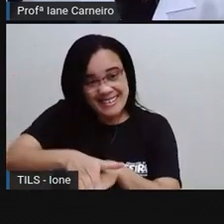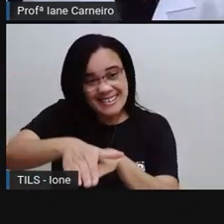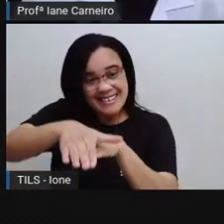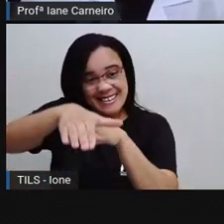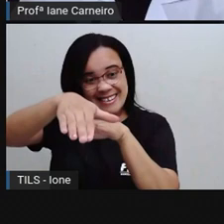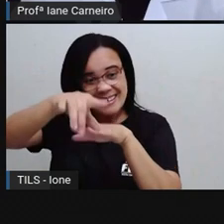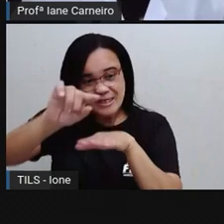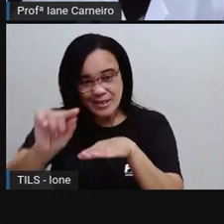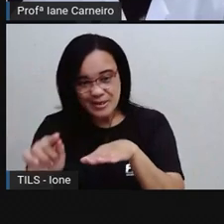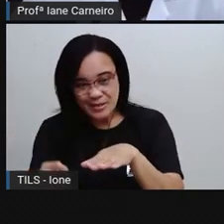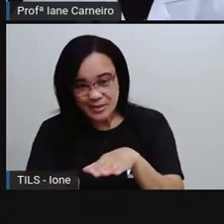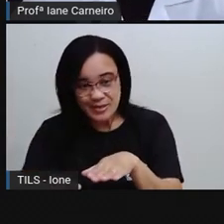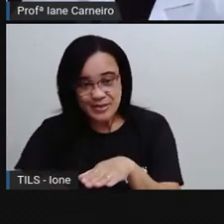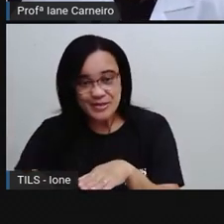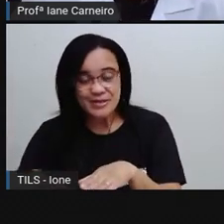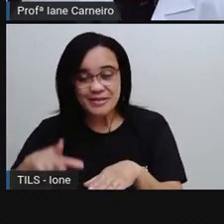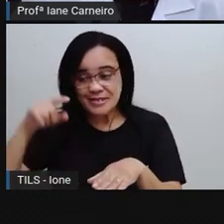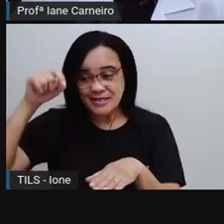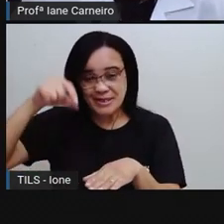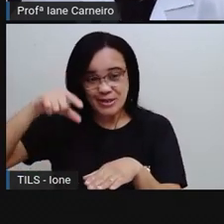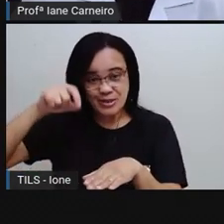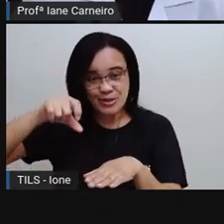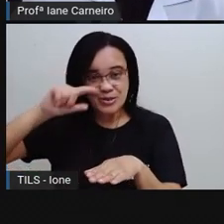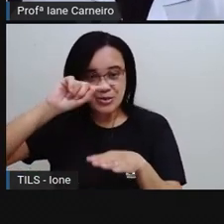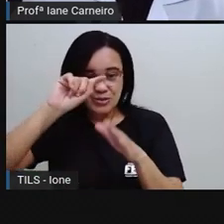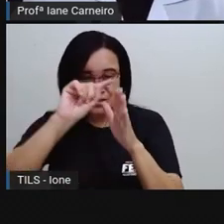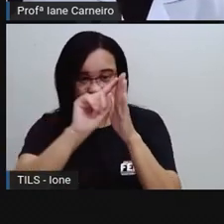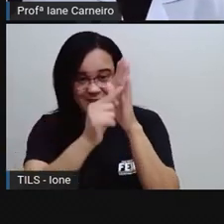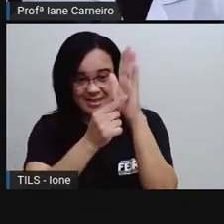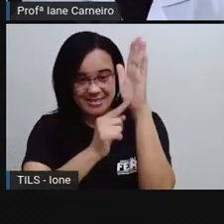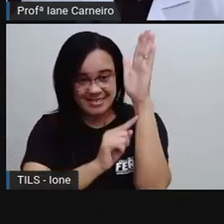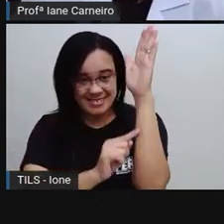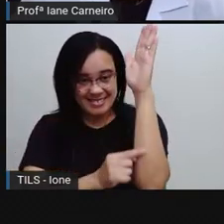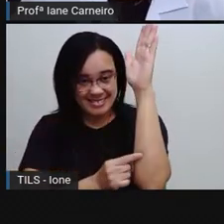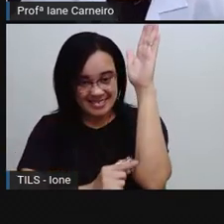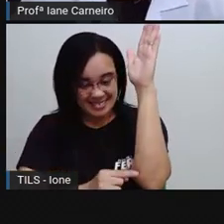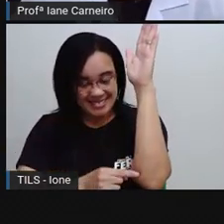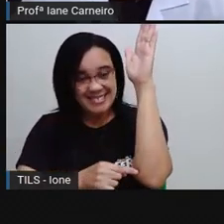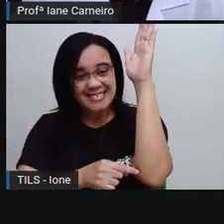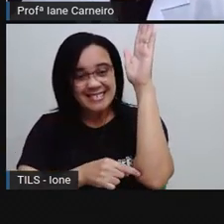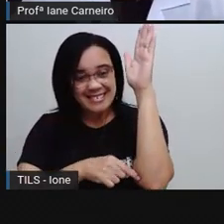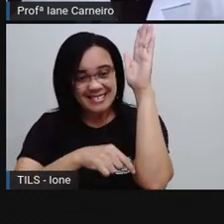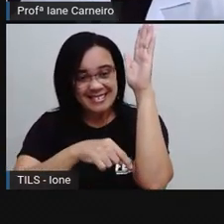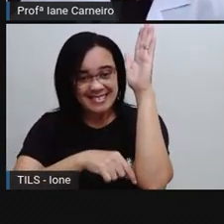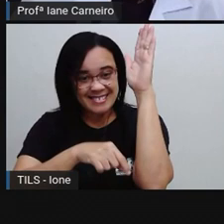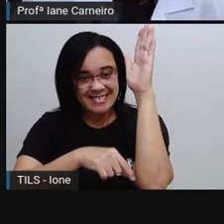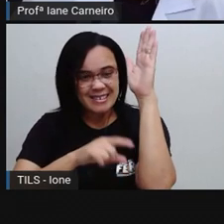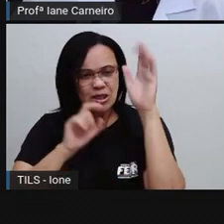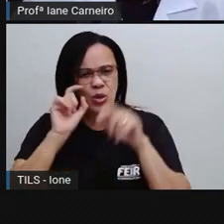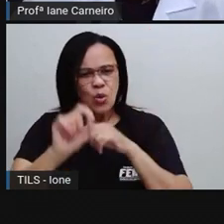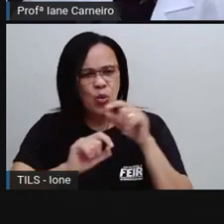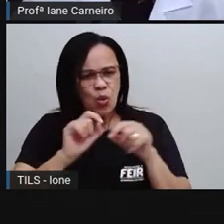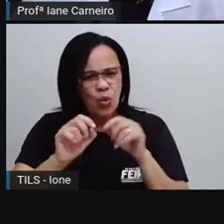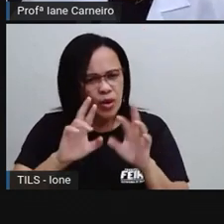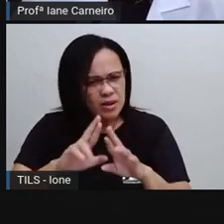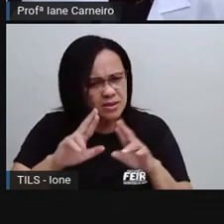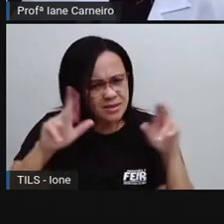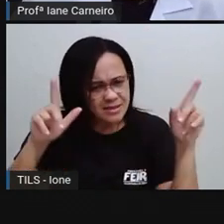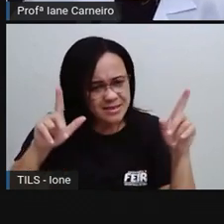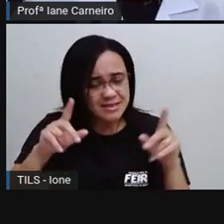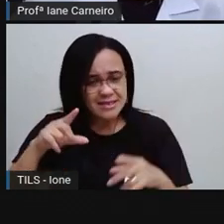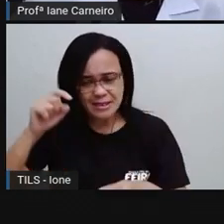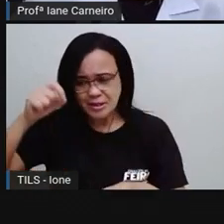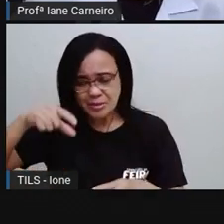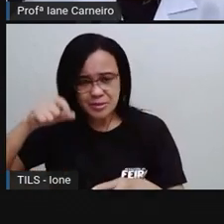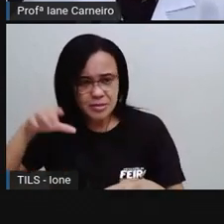raiz. A gotinha foi descendo bem devagar e viu uma forma muito estranha. Plim Plim, muito curiosa,